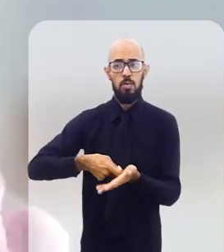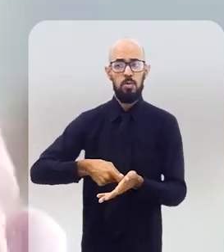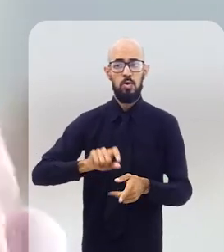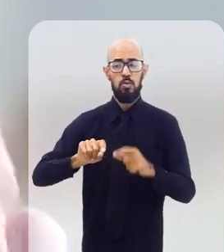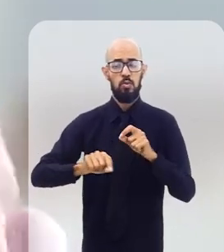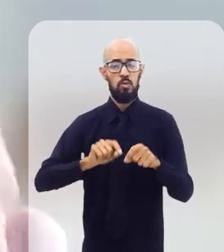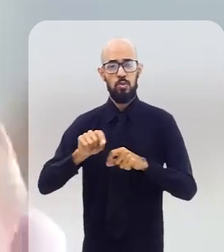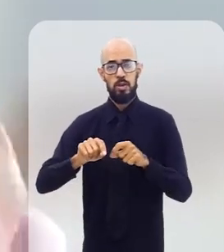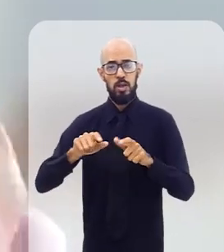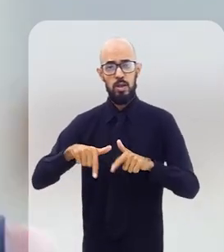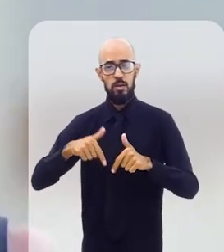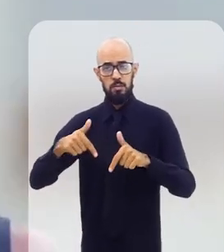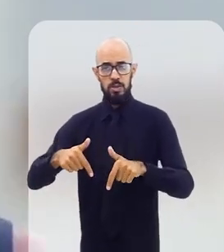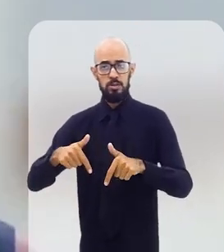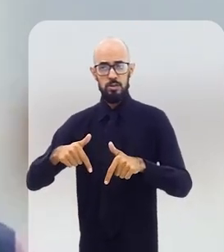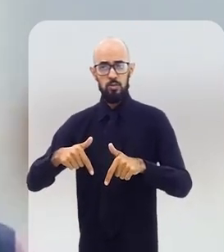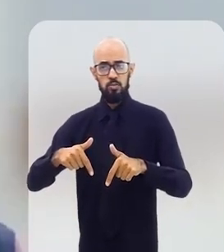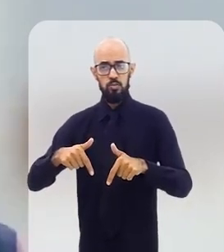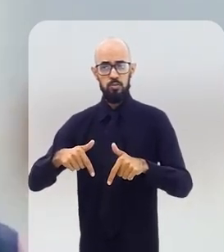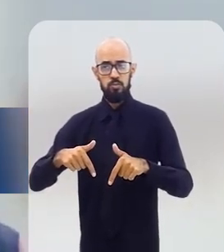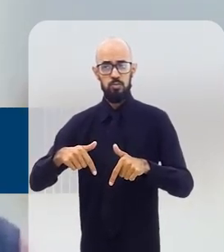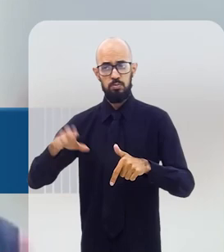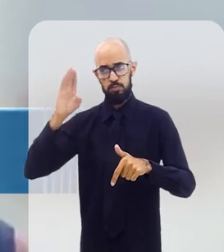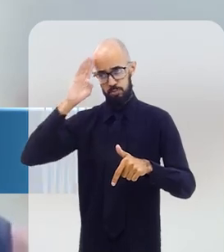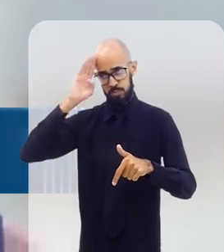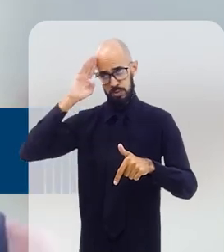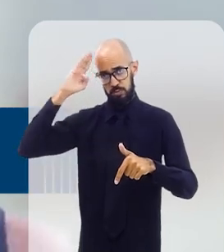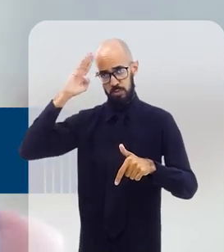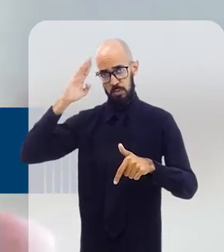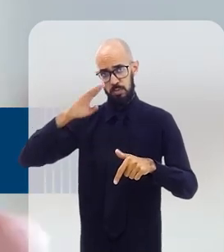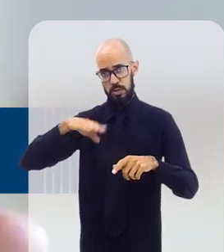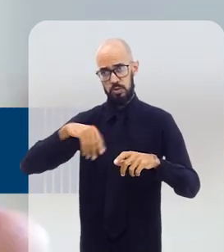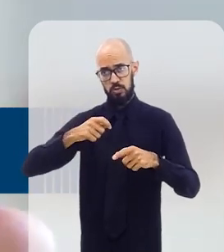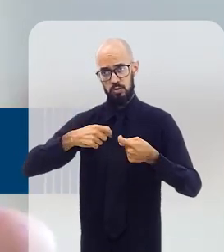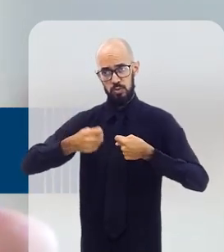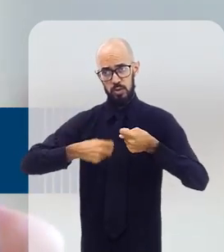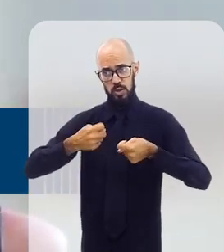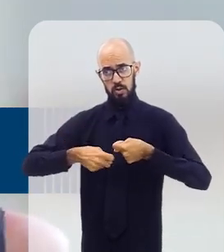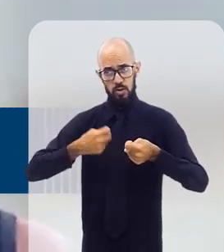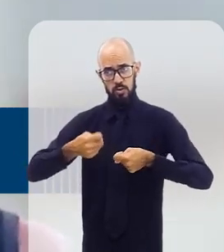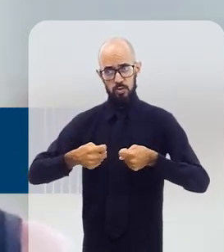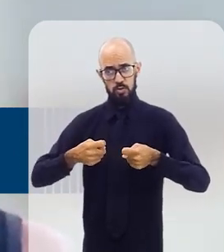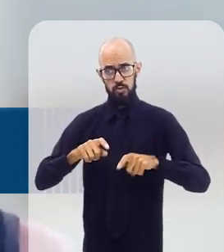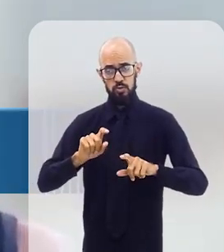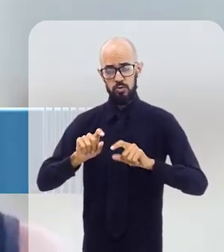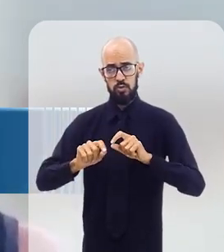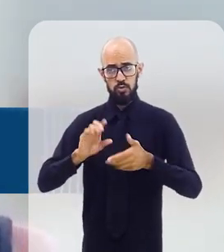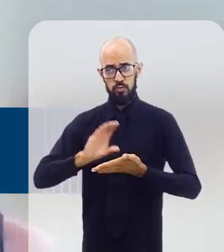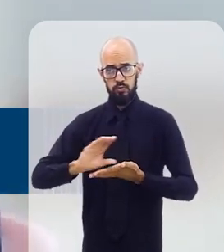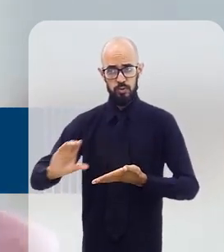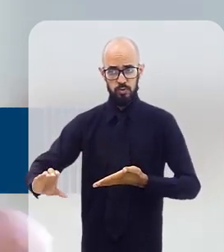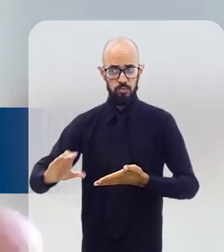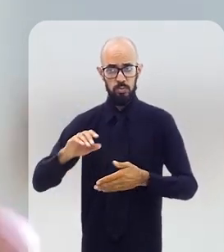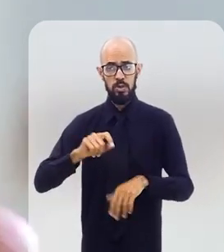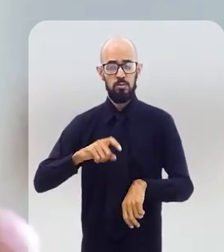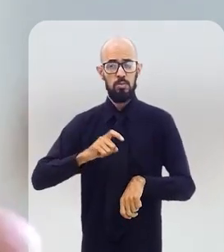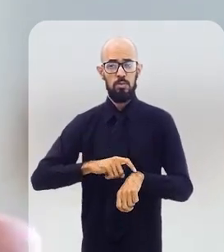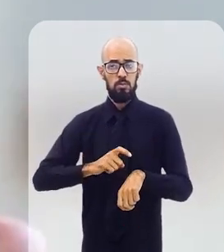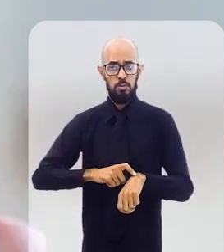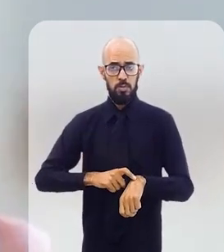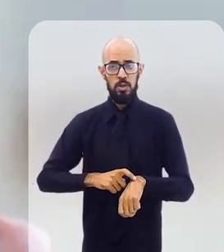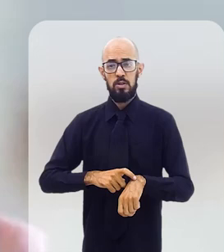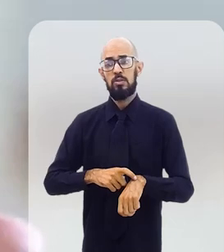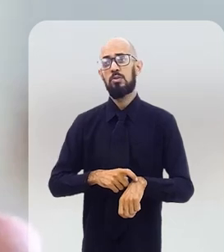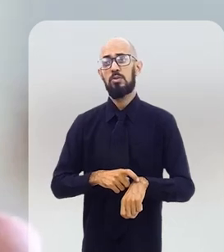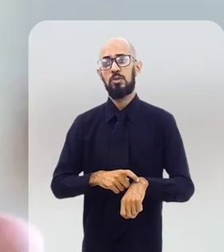cobram muito essa informação, né? Principalmente falando dos pequenos negócios, que às vezes precisam de uma injeção de investimento, né? Em um dado momento,